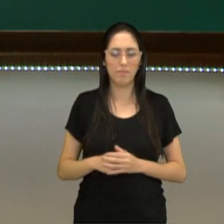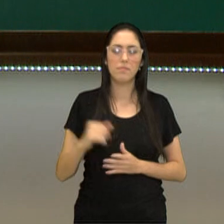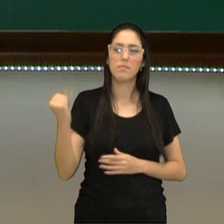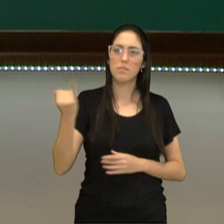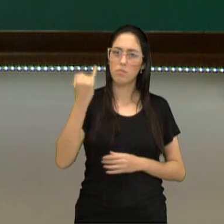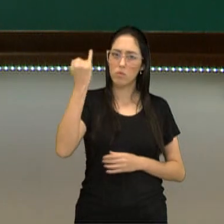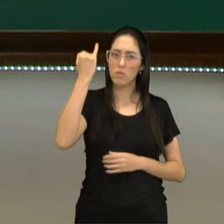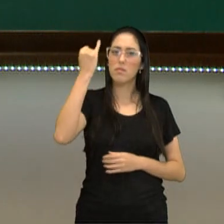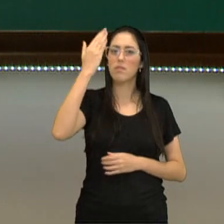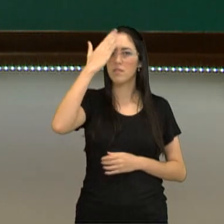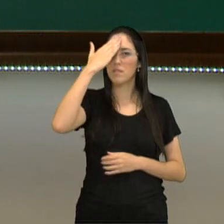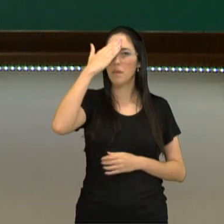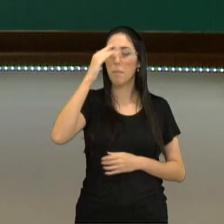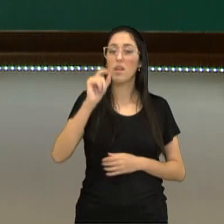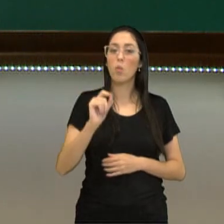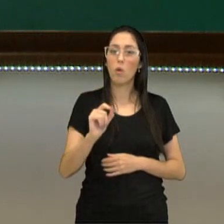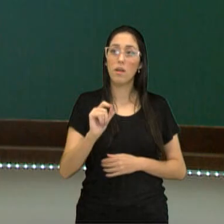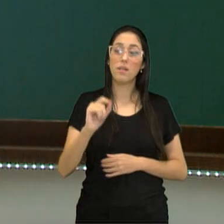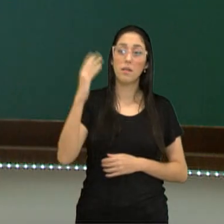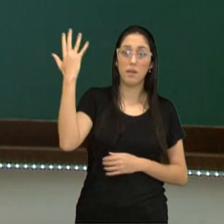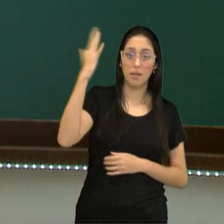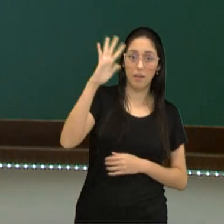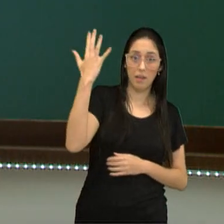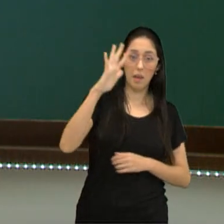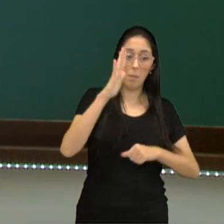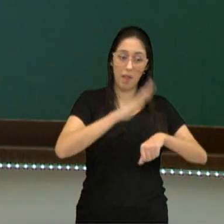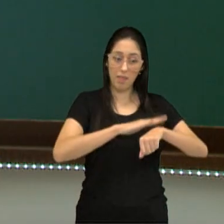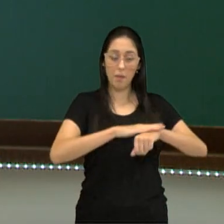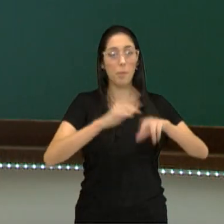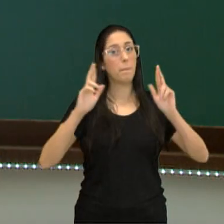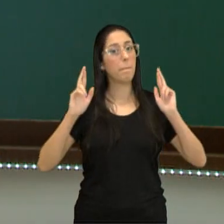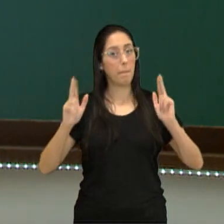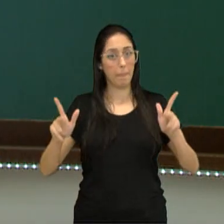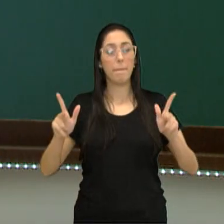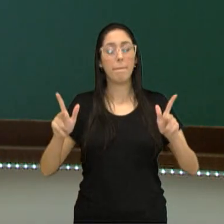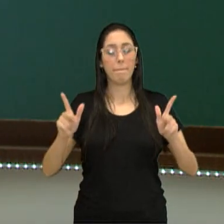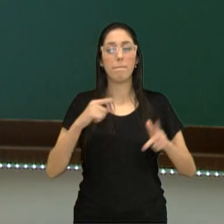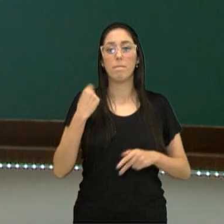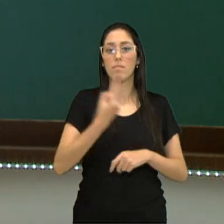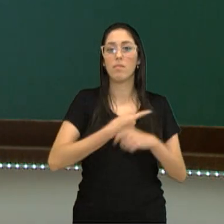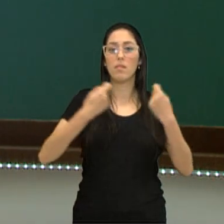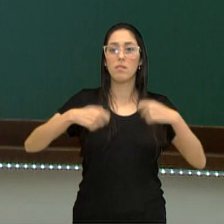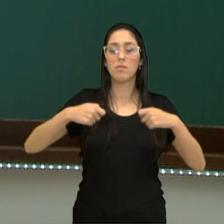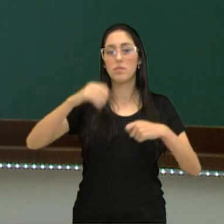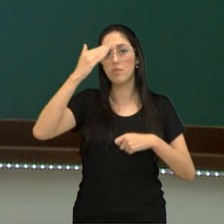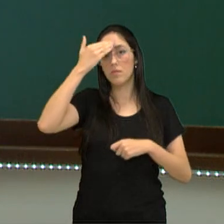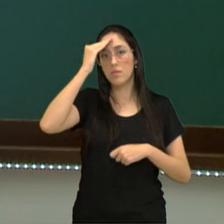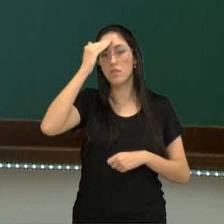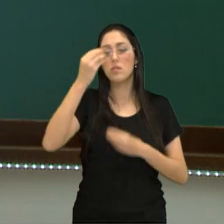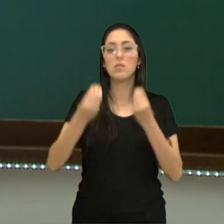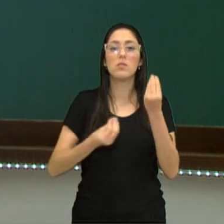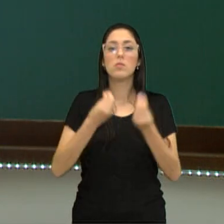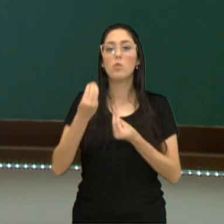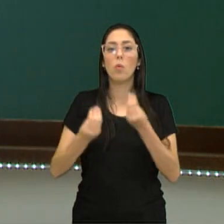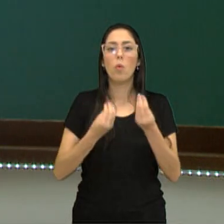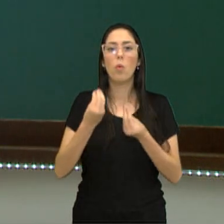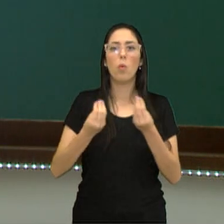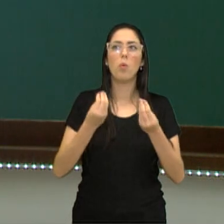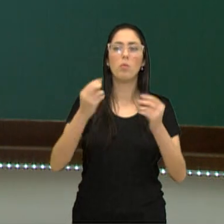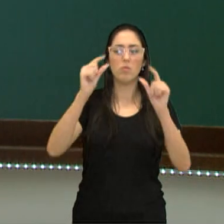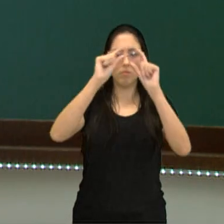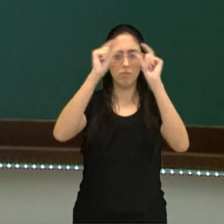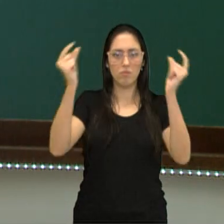sabermos que clima e tempo são coisas distintas para que possamos compreender um pouco melhor as dinâmicas da atmosfera.